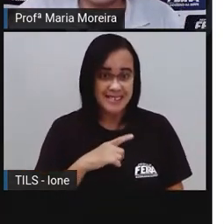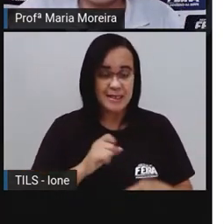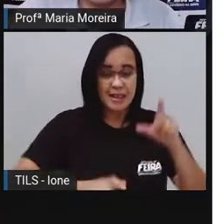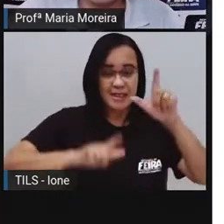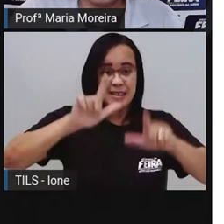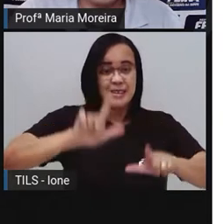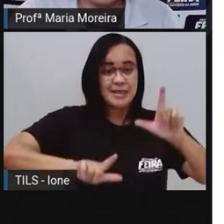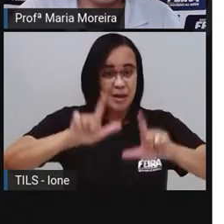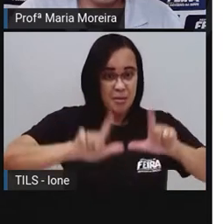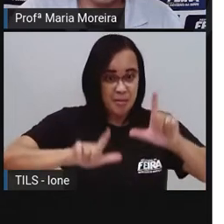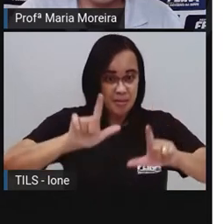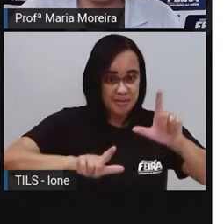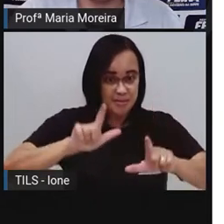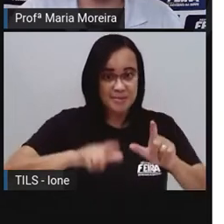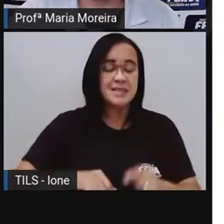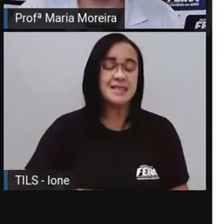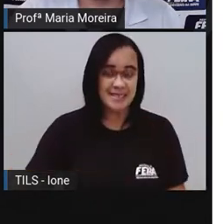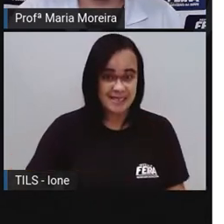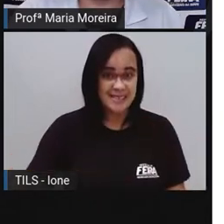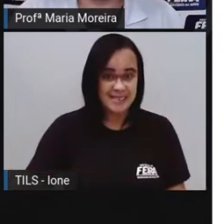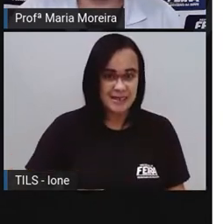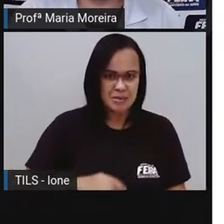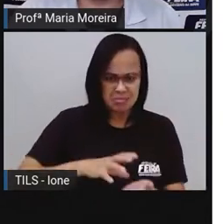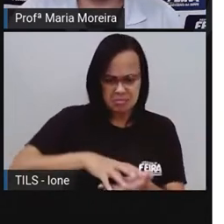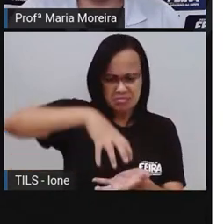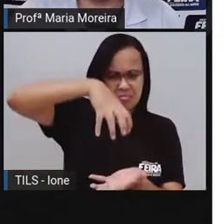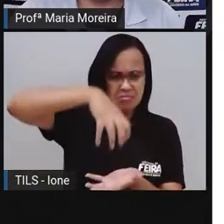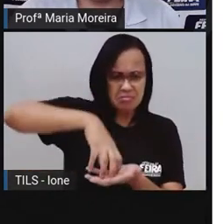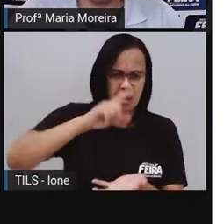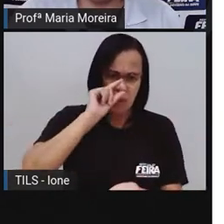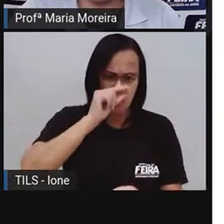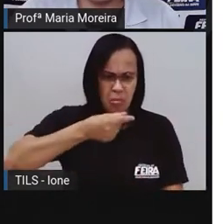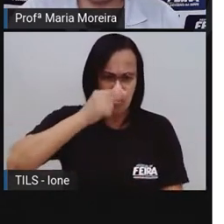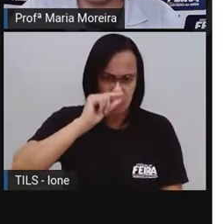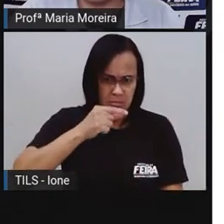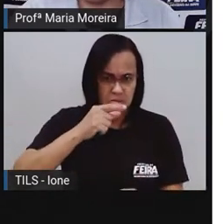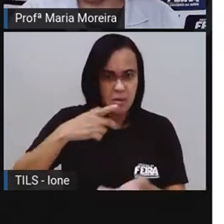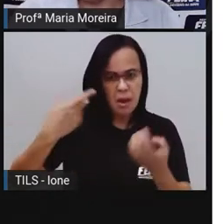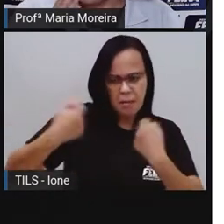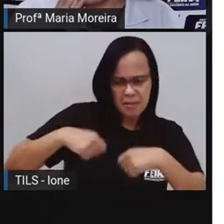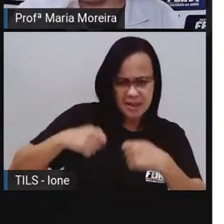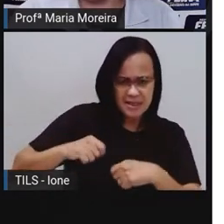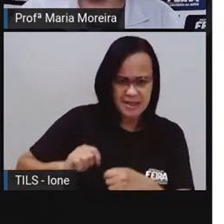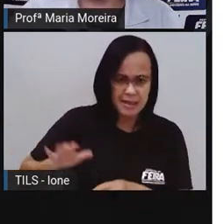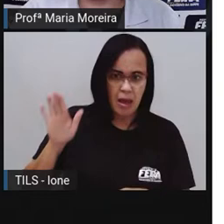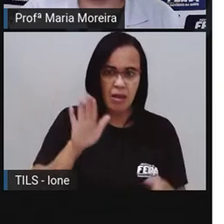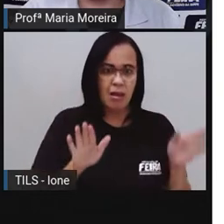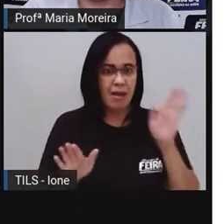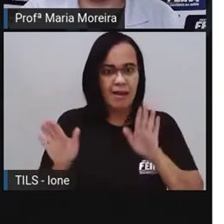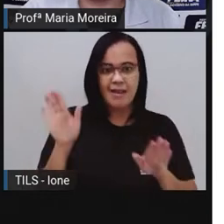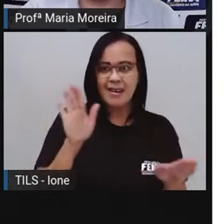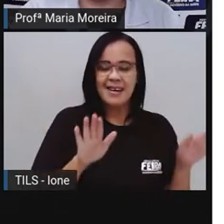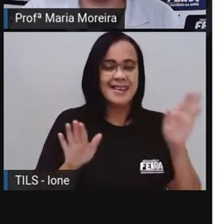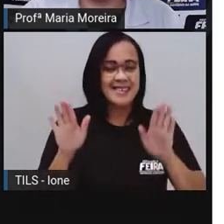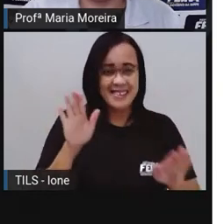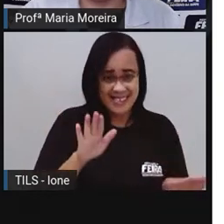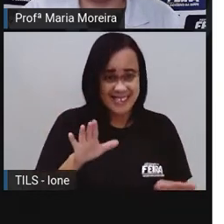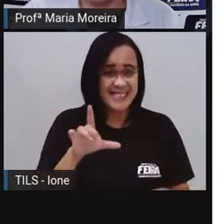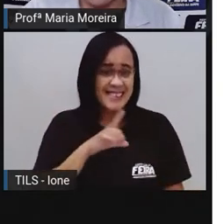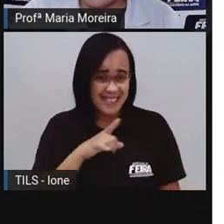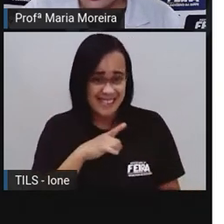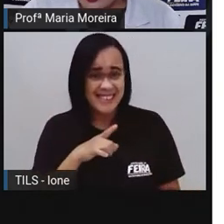Ampulheita fuça de bruxa. Precisando de uma nova largatixa? Largatixa extra.